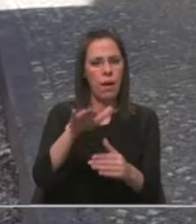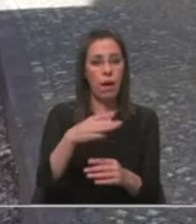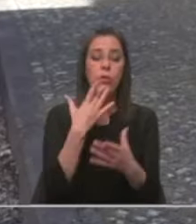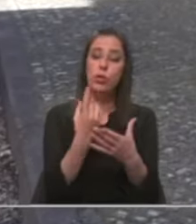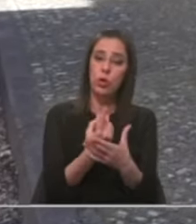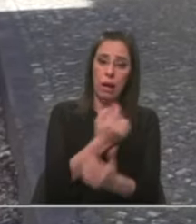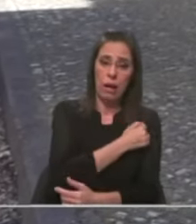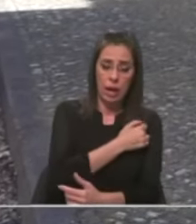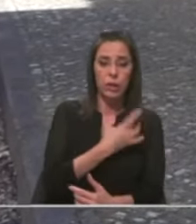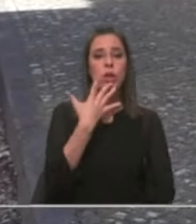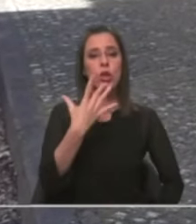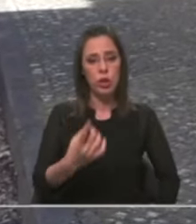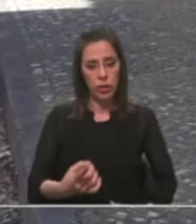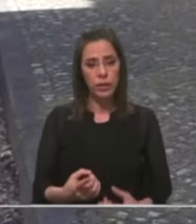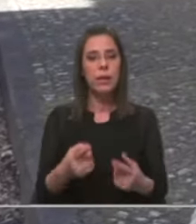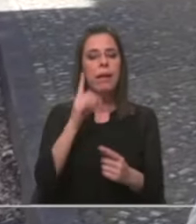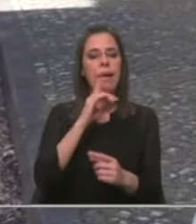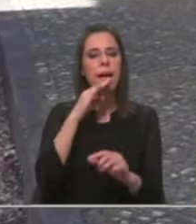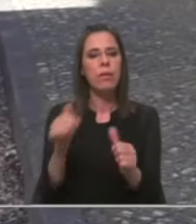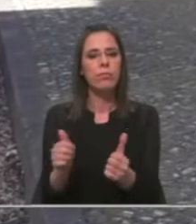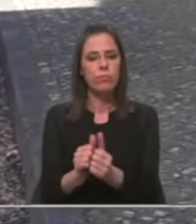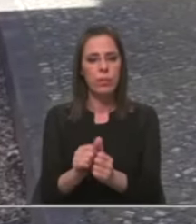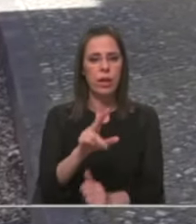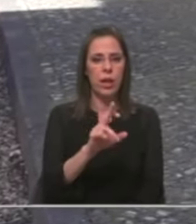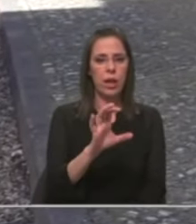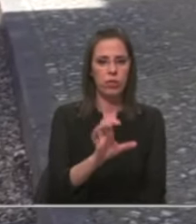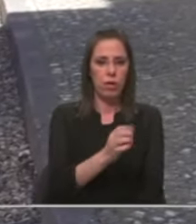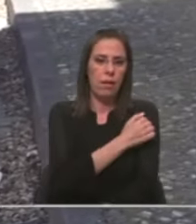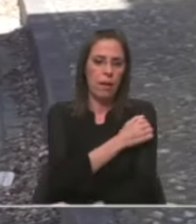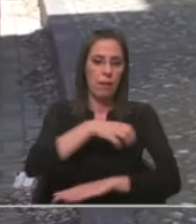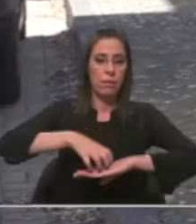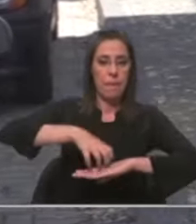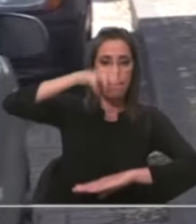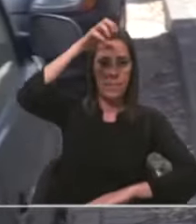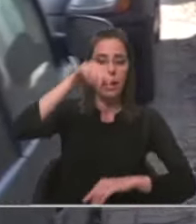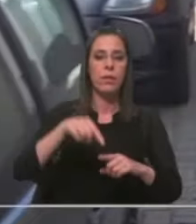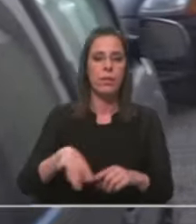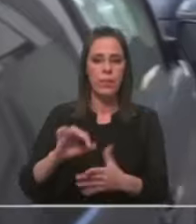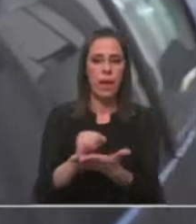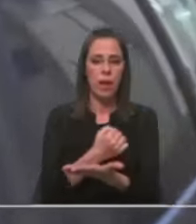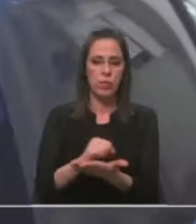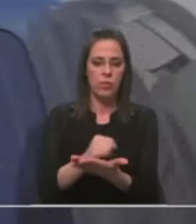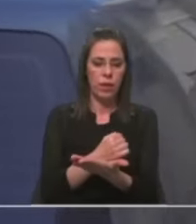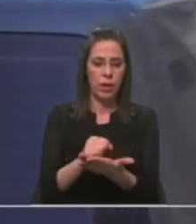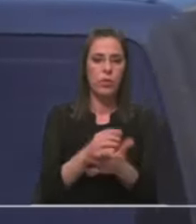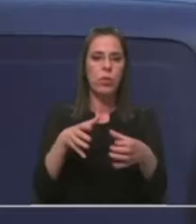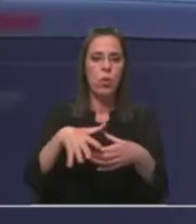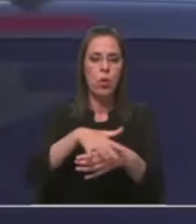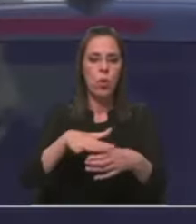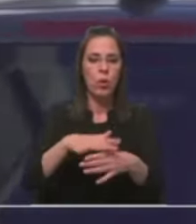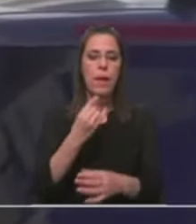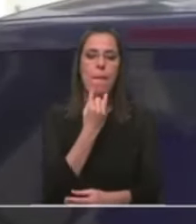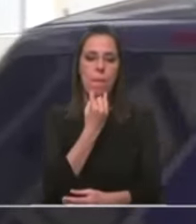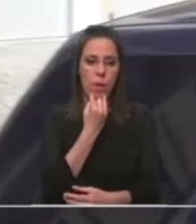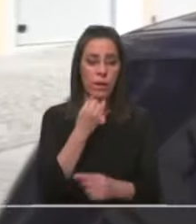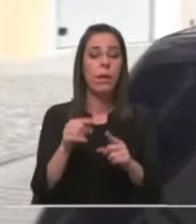Vivia sozinha, então, com esta cadela, no resto do chão deste prédio, aqui em Alhos Vedros, no Conselho da